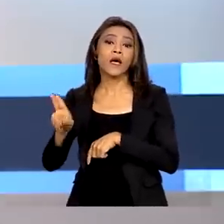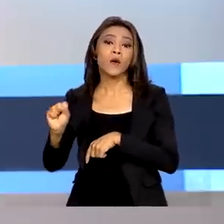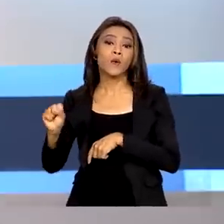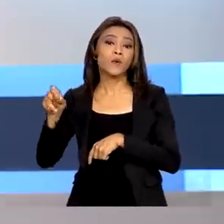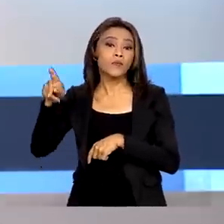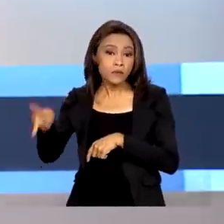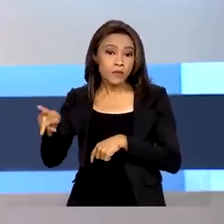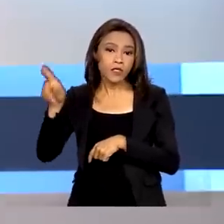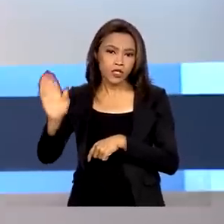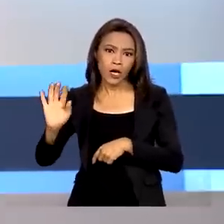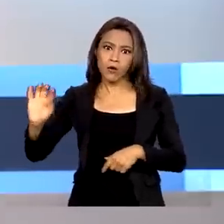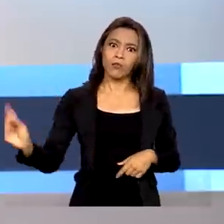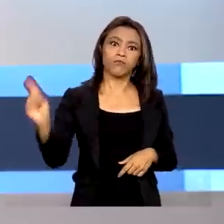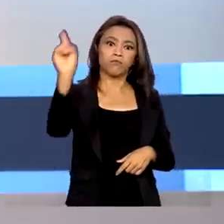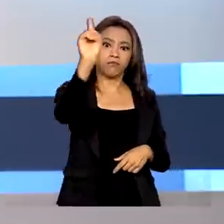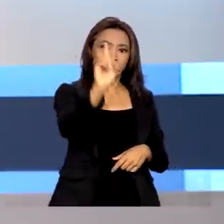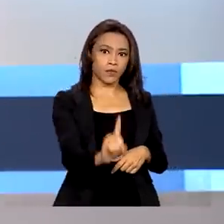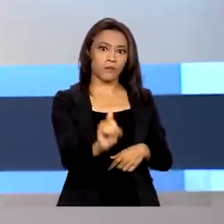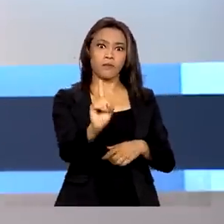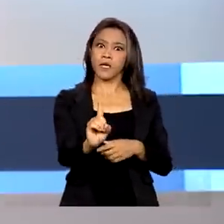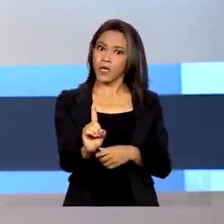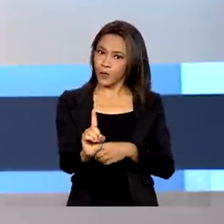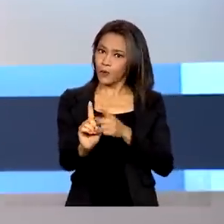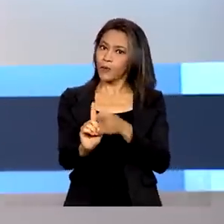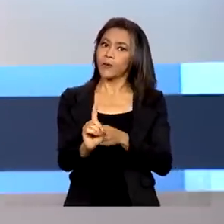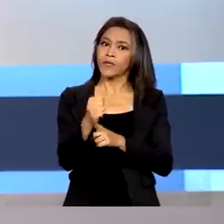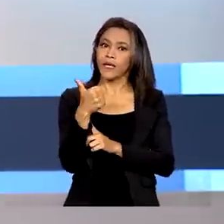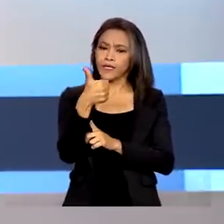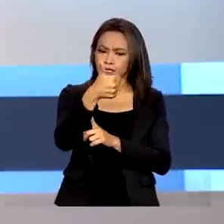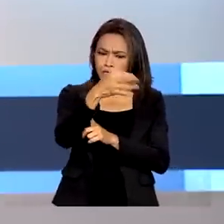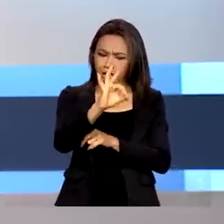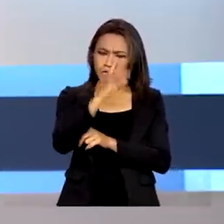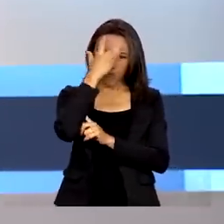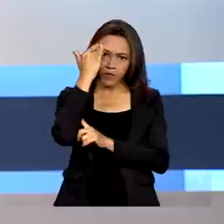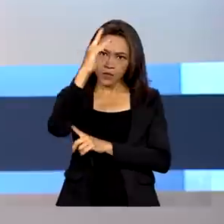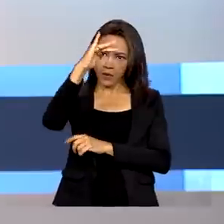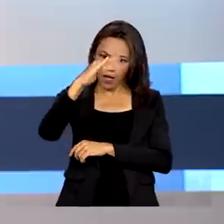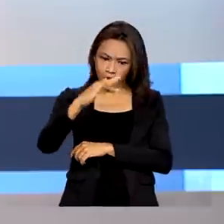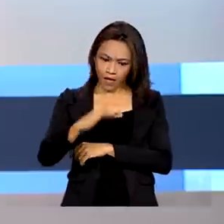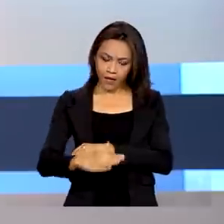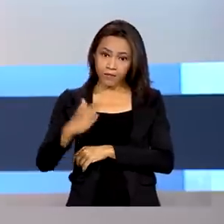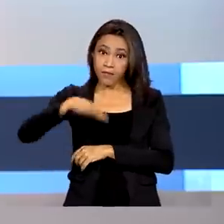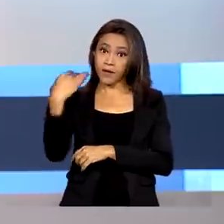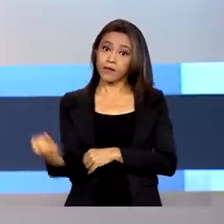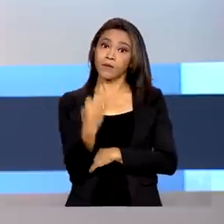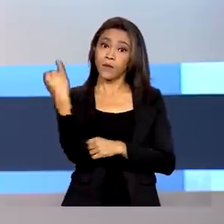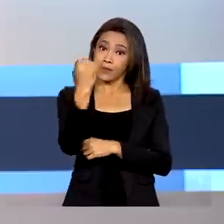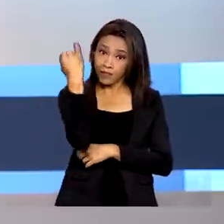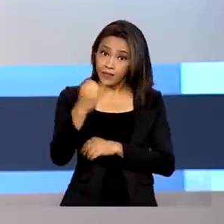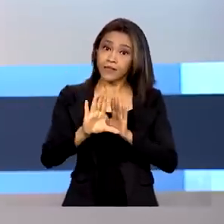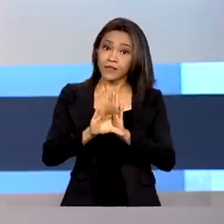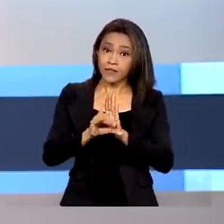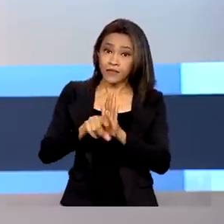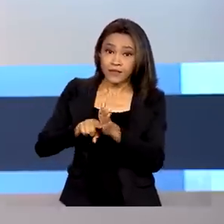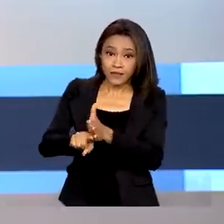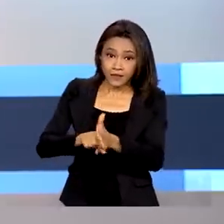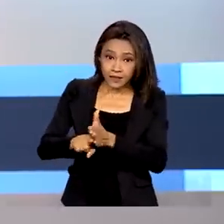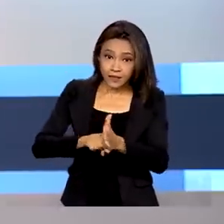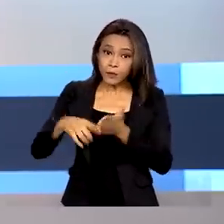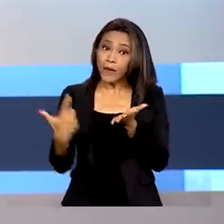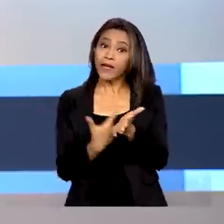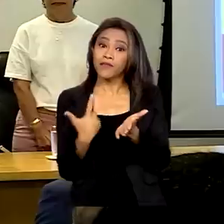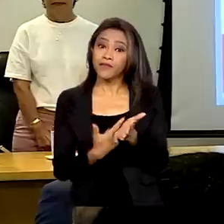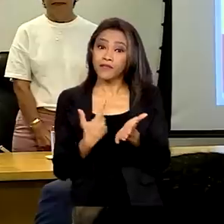Galvão já ocupou o primeiro lugar da lista das 10 pessoas mais importantes para a ciência, elaborada pela revista